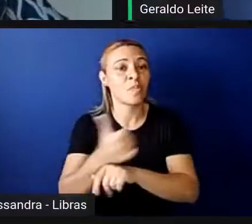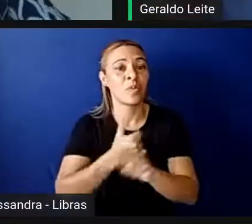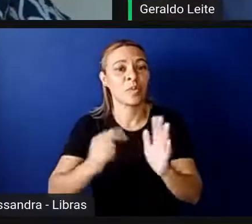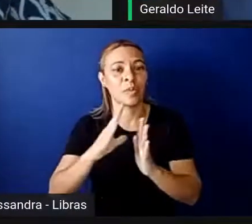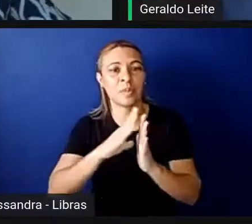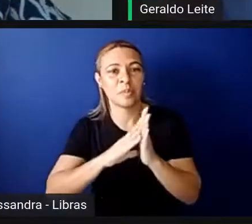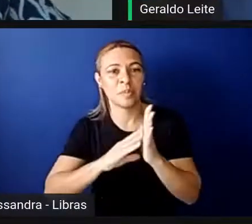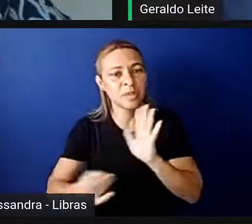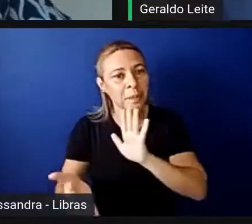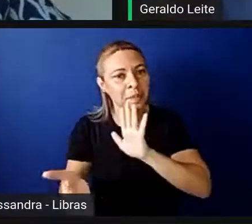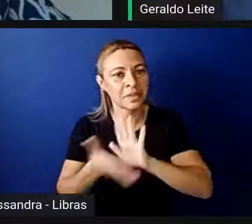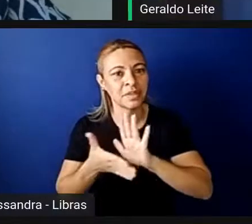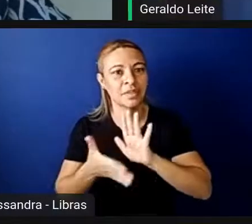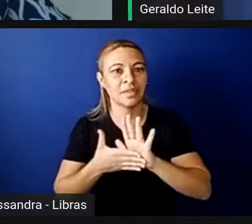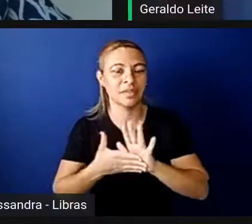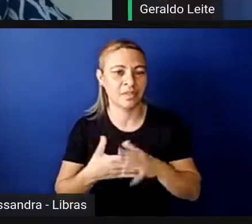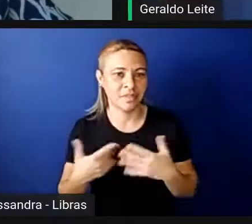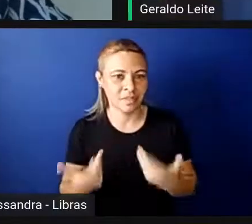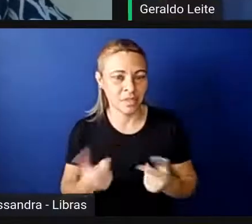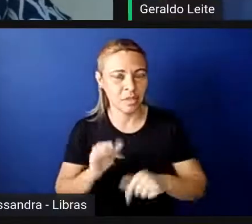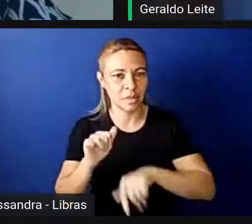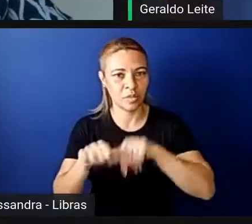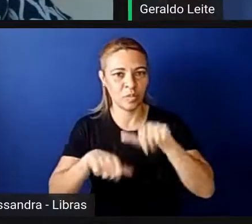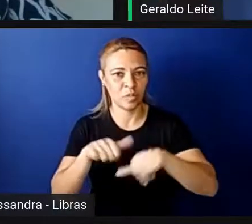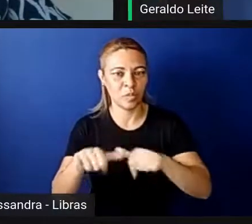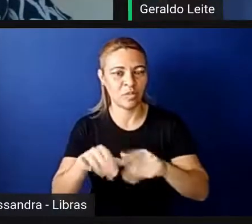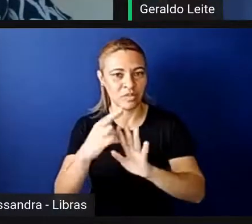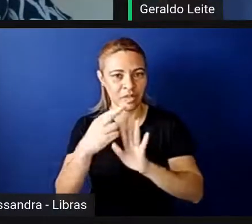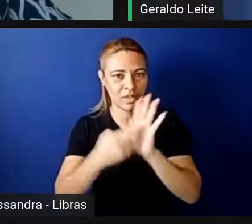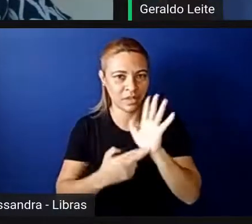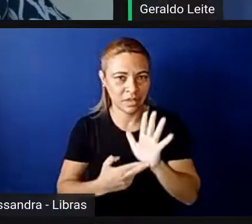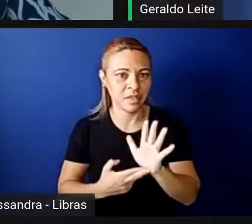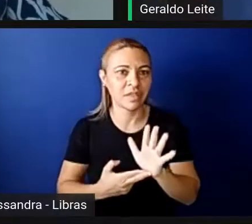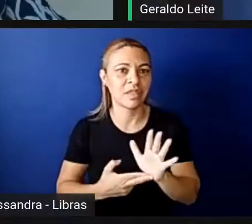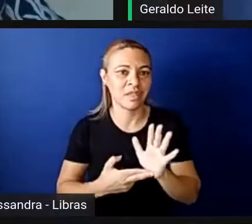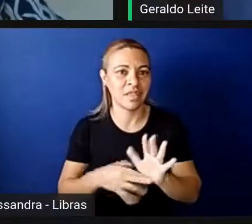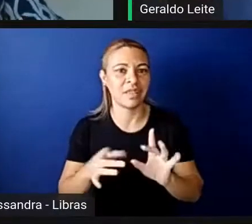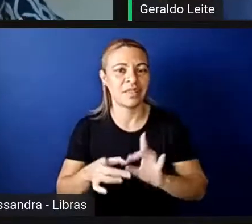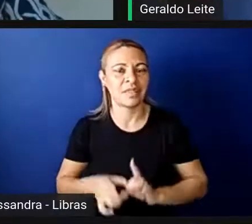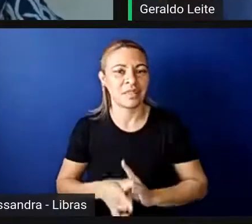e mudar essa regra do jogo da democracia brasileira.